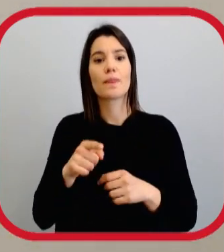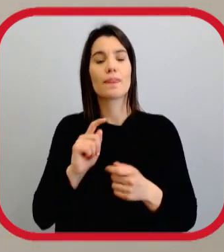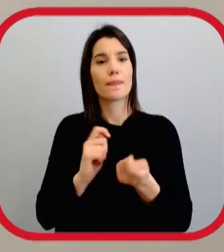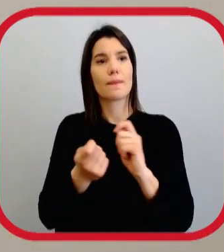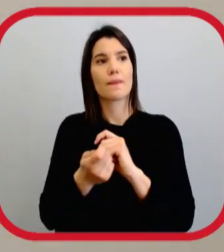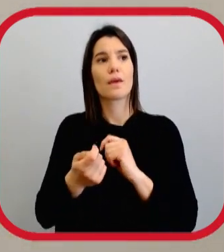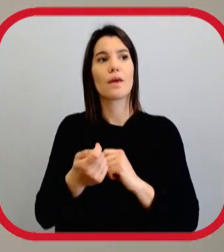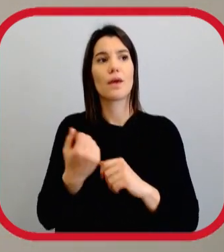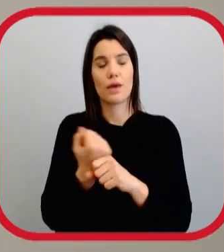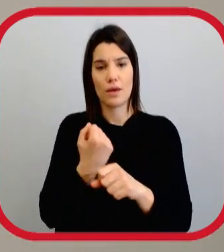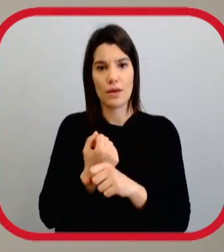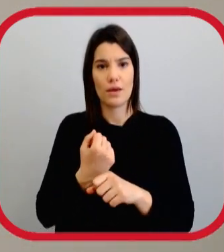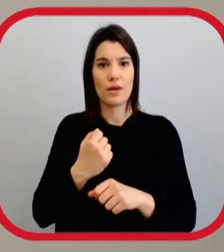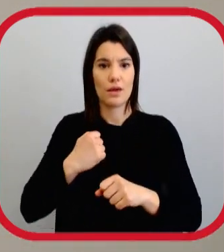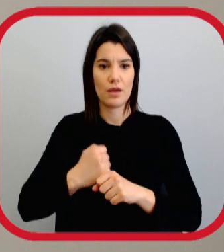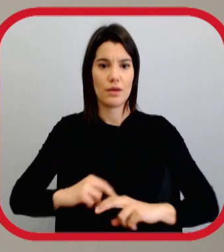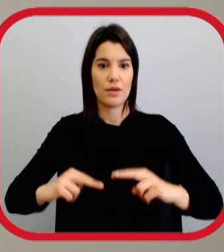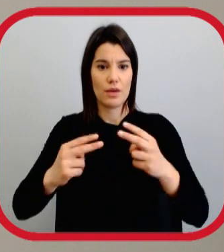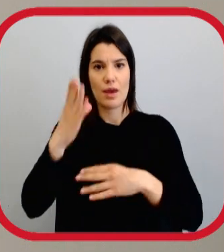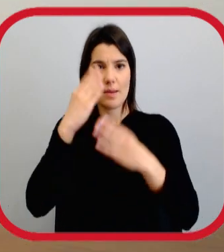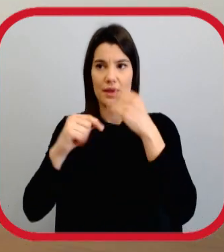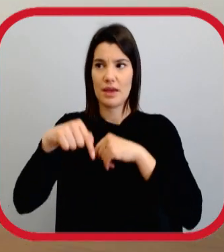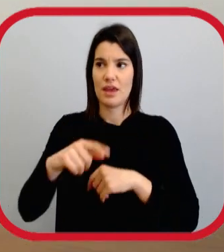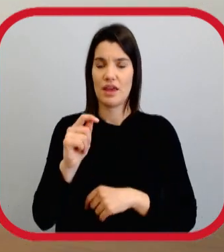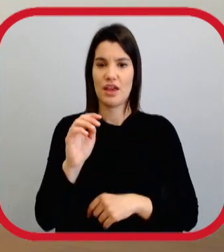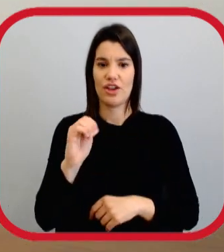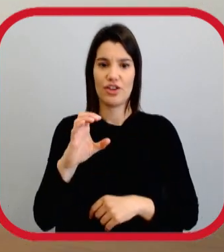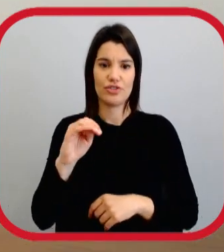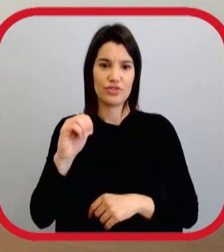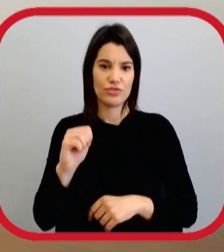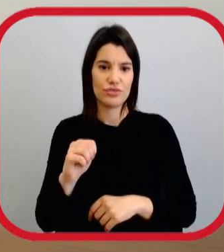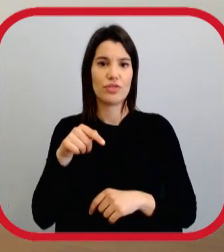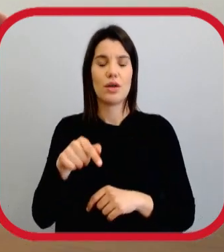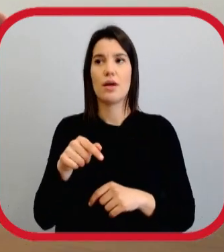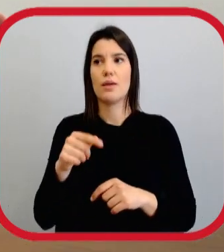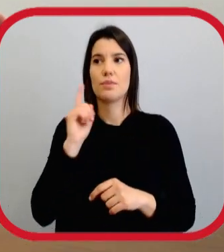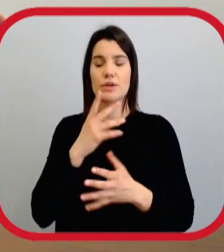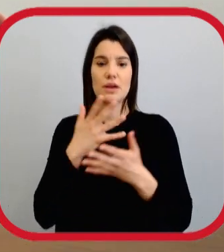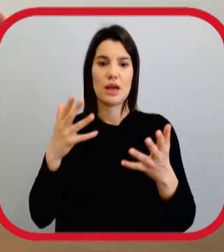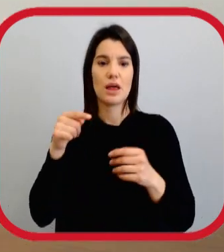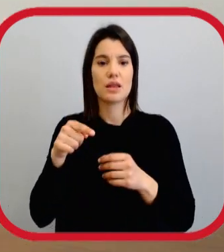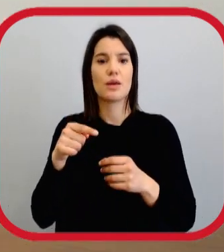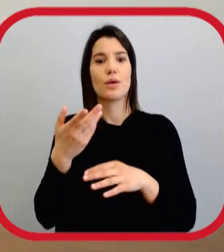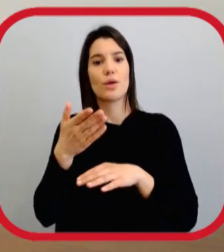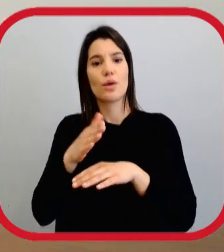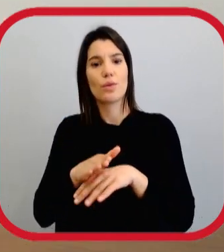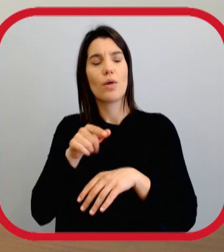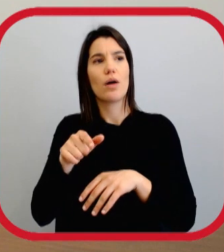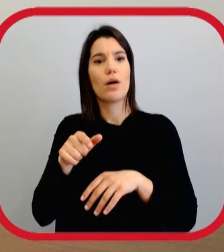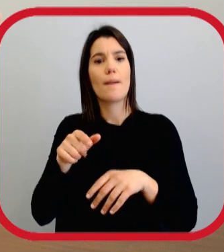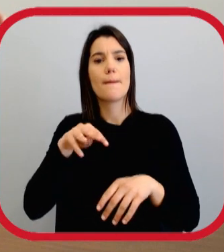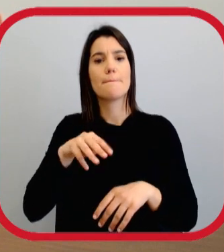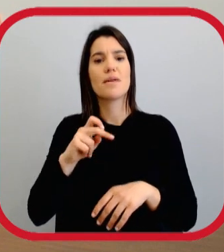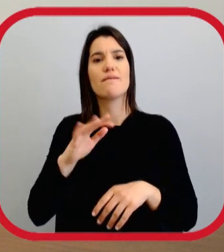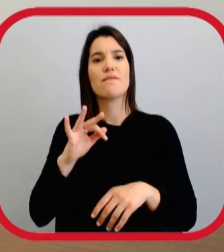Mas o meu game changer, principalmente a minha carreira, foi a aprendizagem, nem acho que se... Um estrado muito bem organizado na altura. A professora